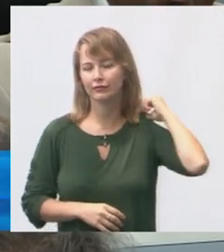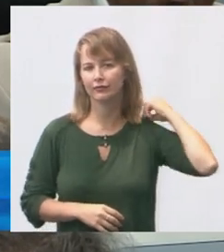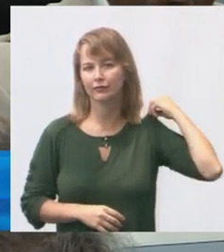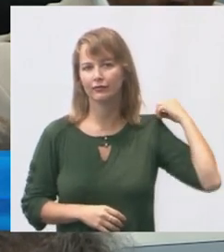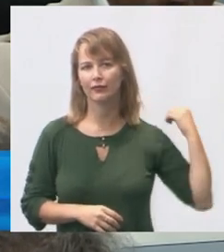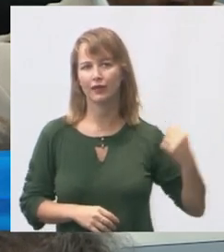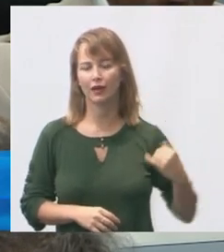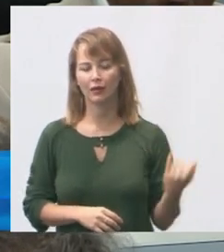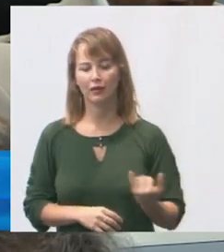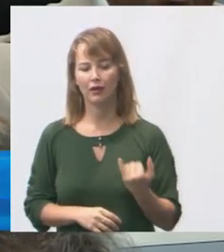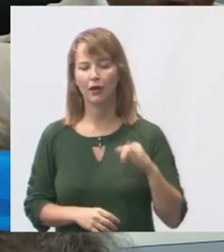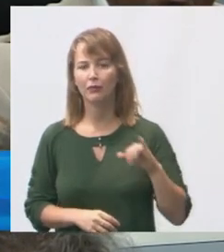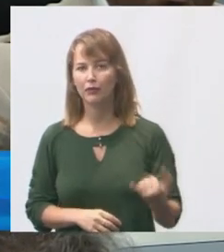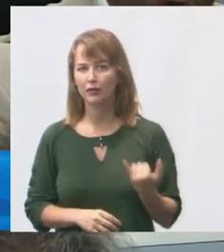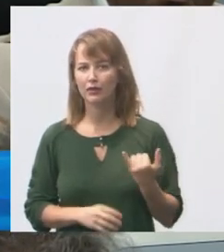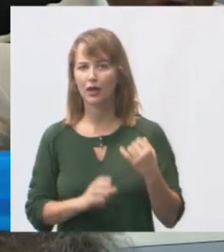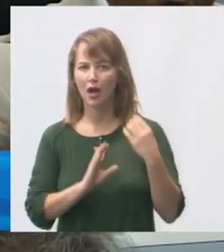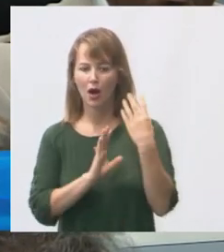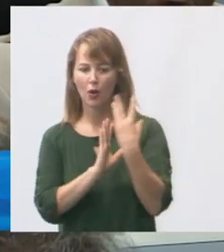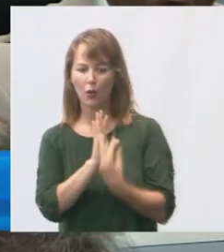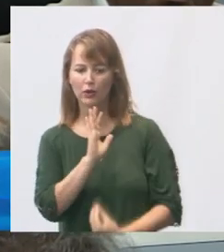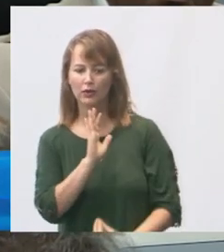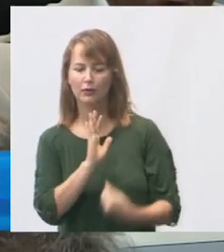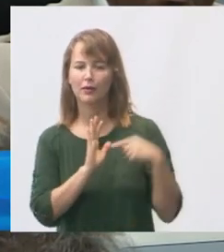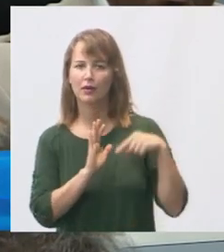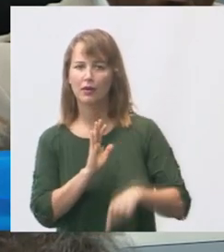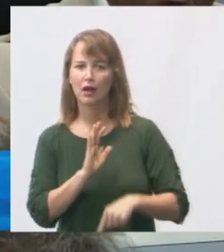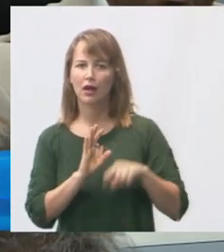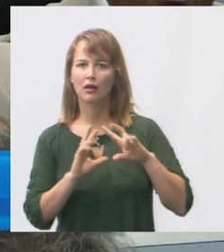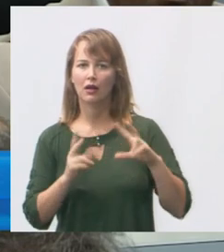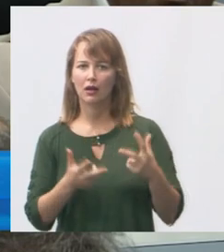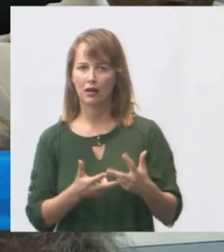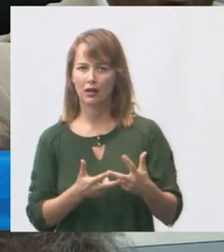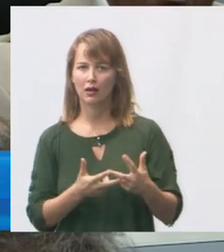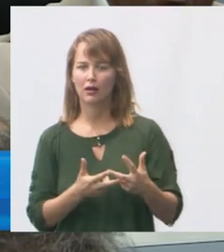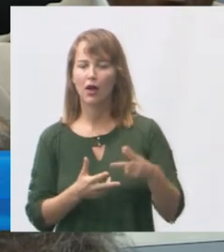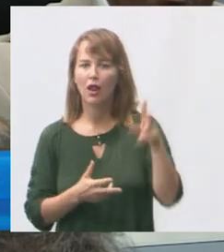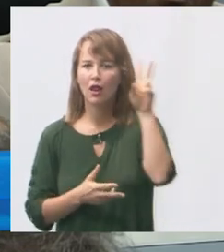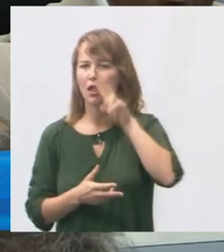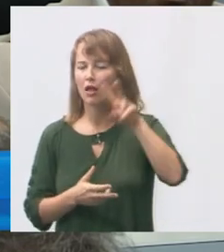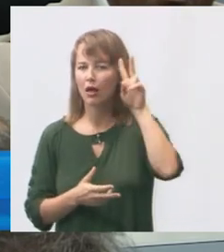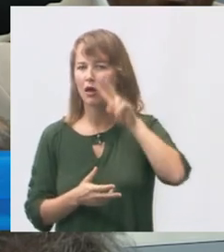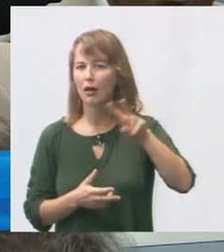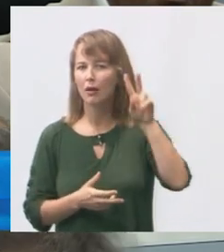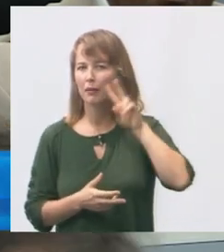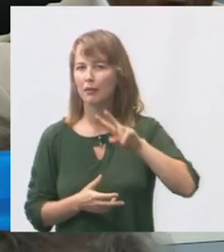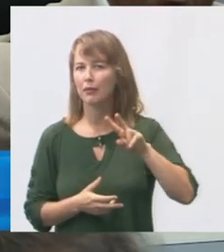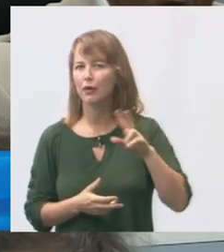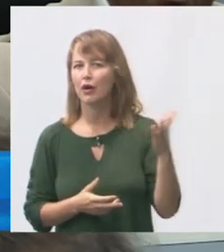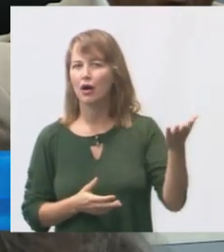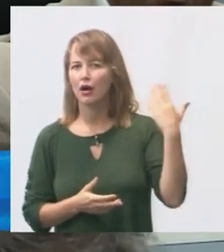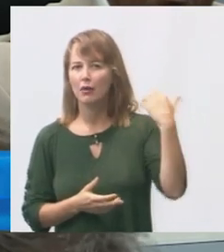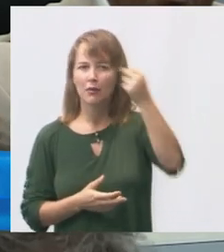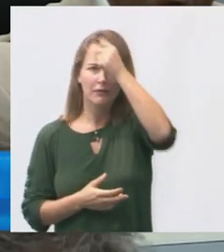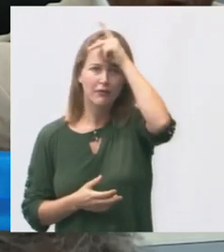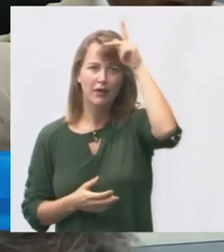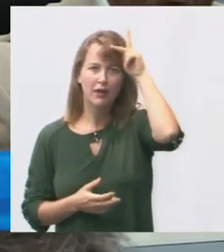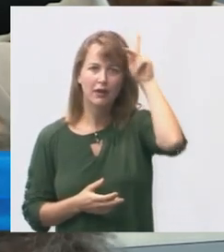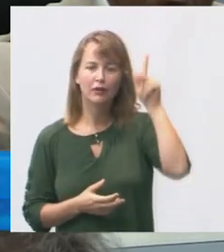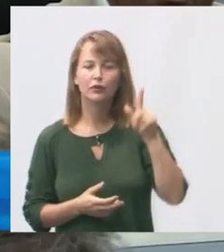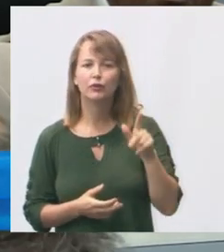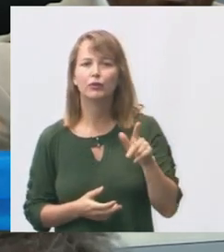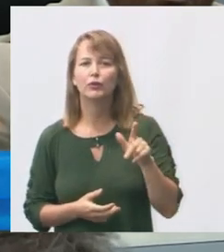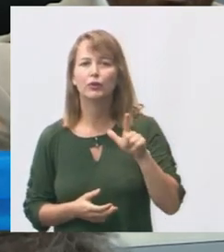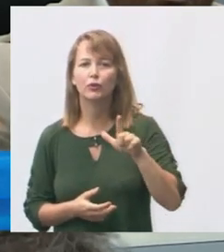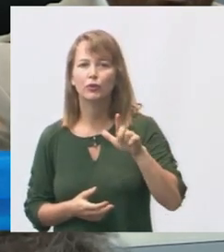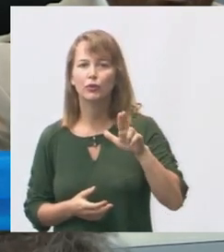orçamento está nessa casa eu me lembro que na gestão de Luiz Paulo Vitória tinha mais ou menos mil garis era a informação que a gente tem